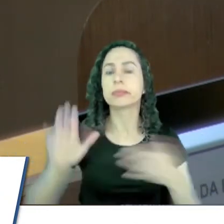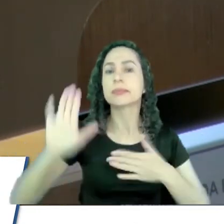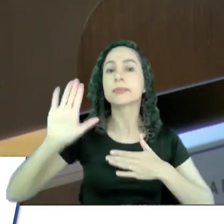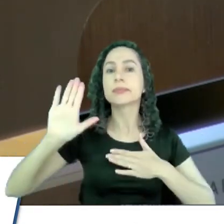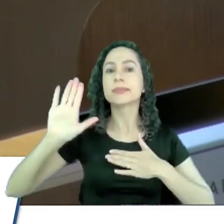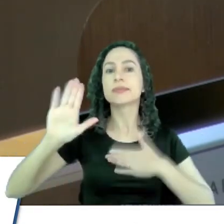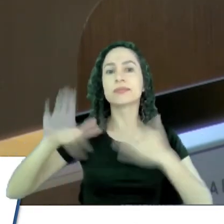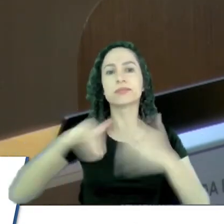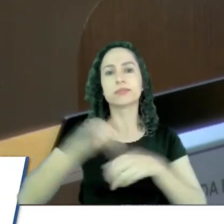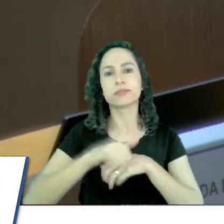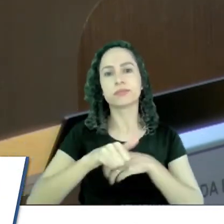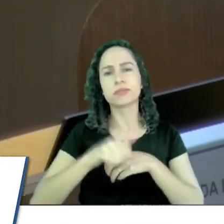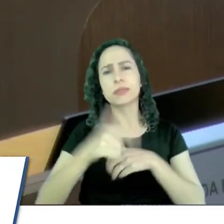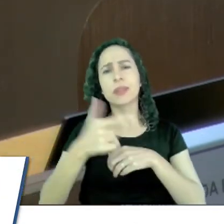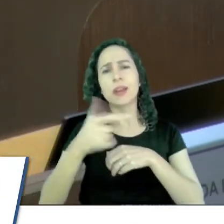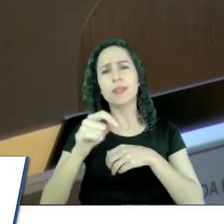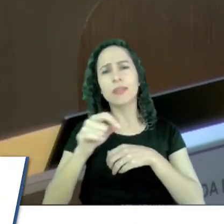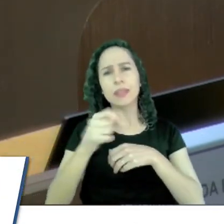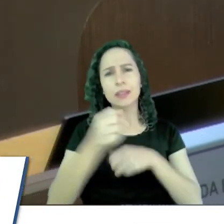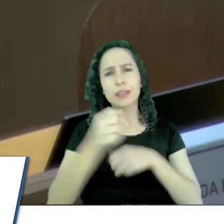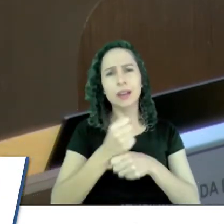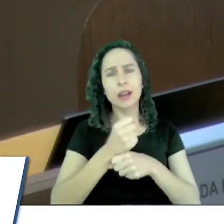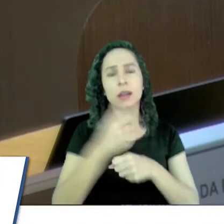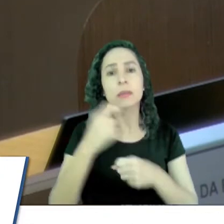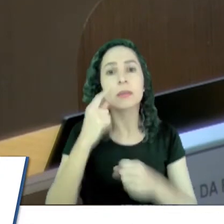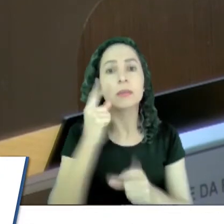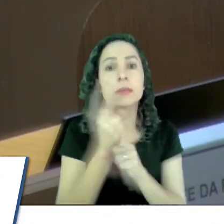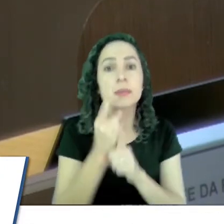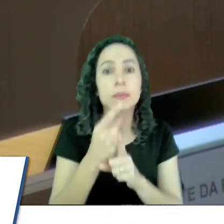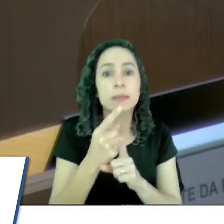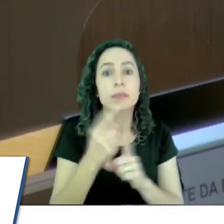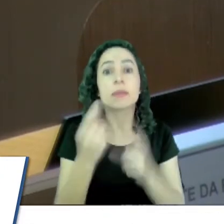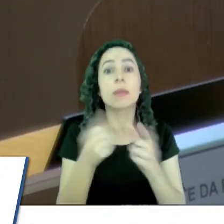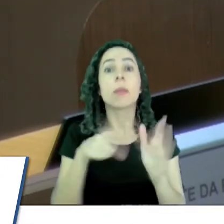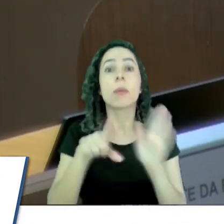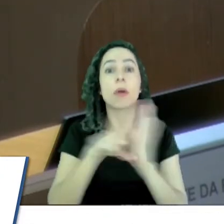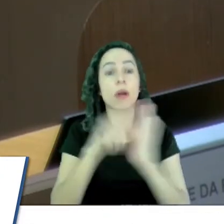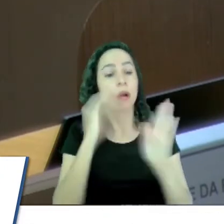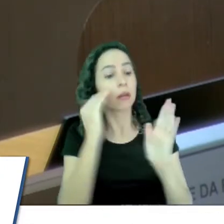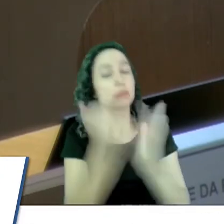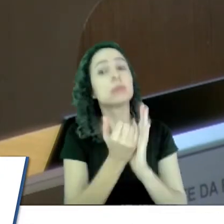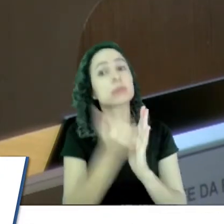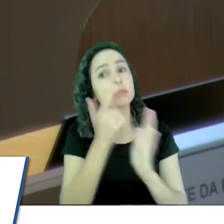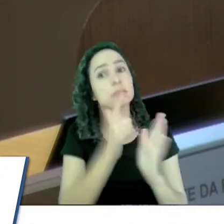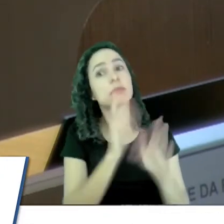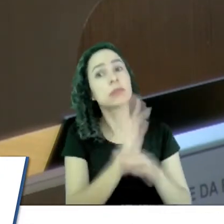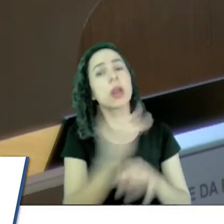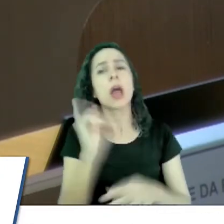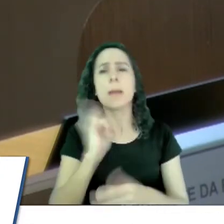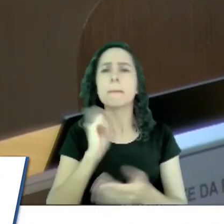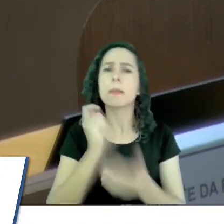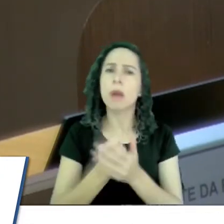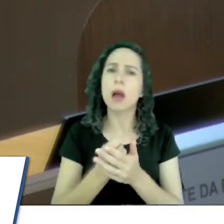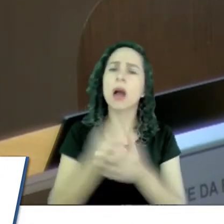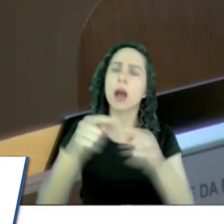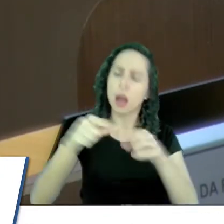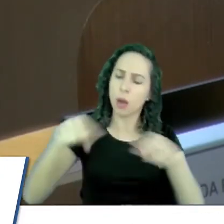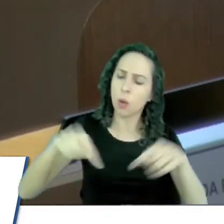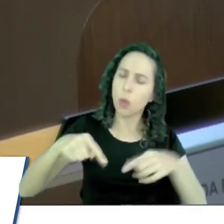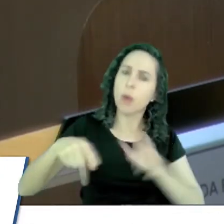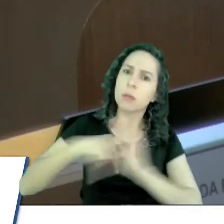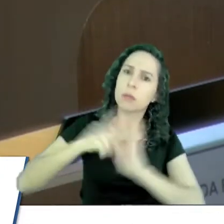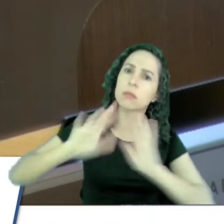não precisavam achar um jeito de legalizar, da condição deles trabalhar. Eles pagassem o imposto, demarcar o local para eles trabalhar, não é